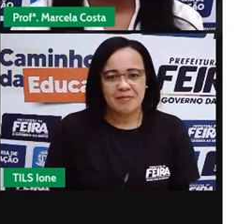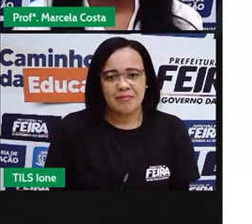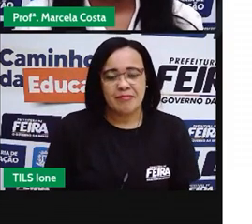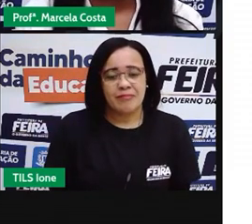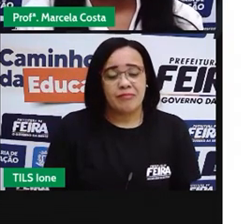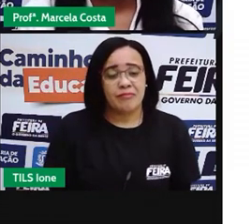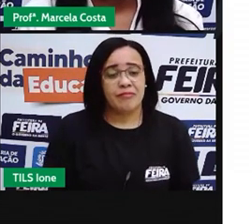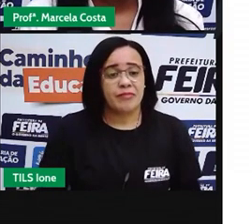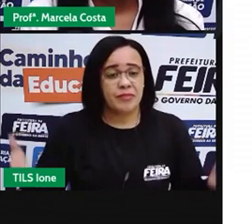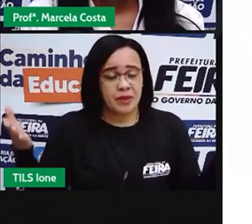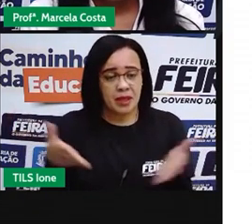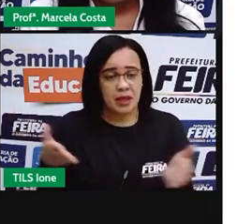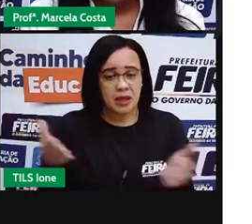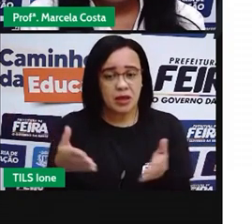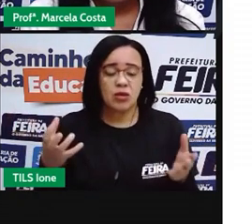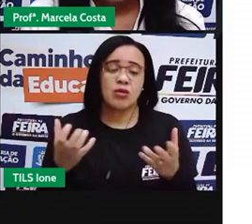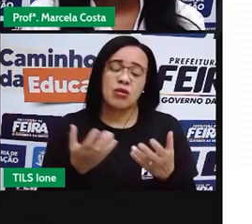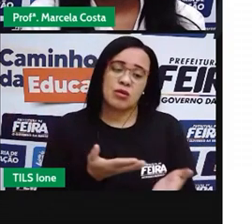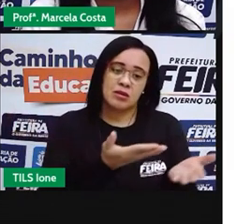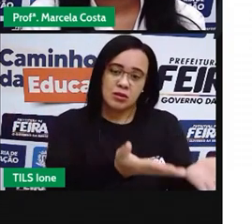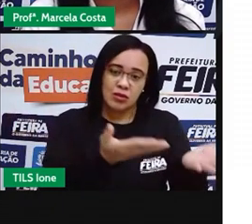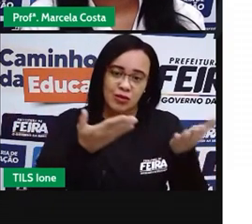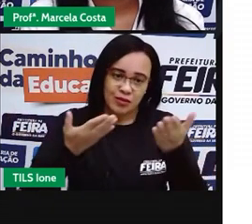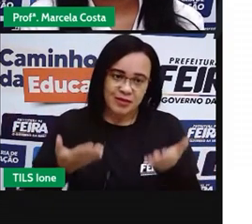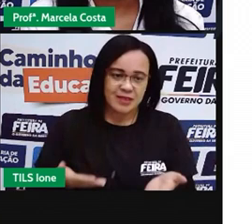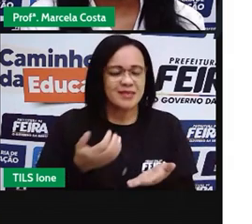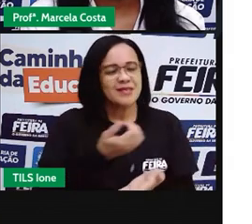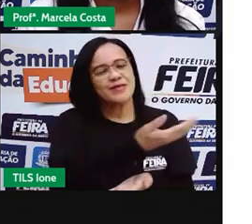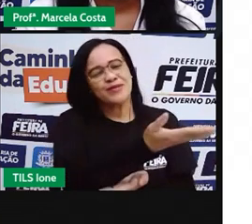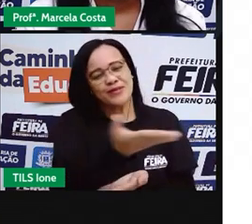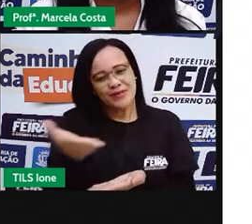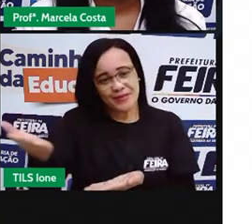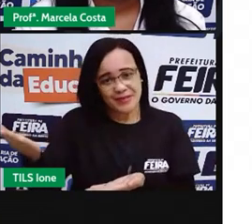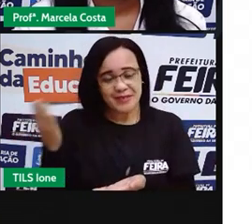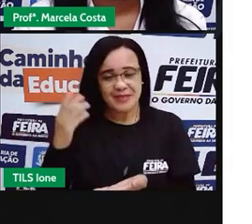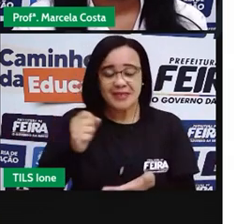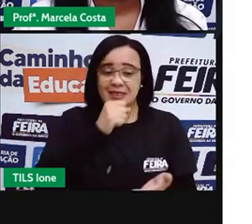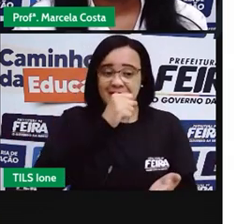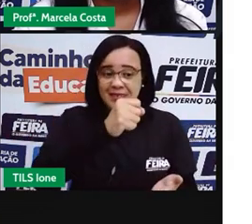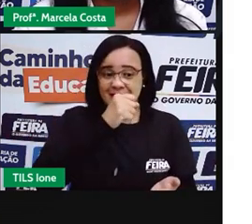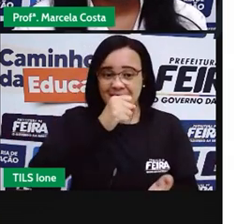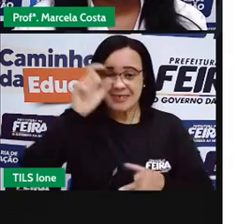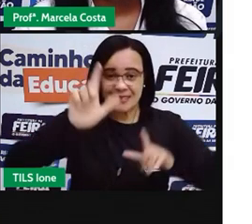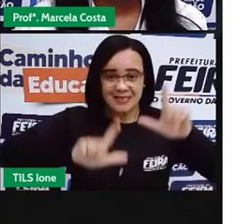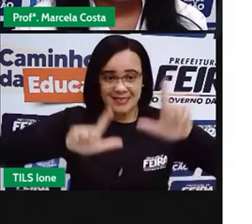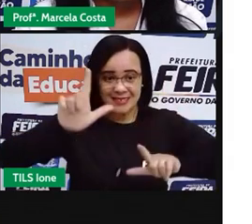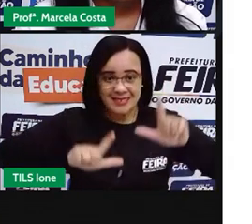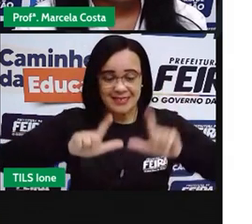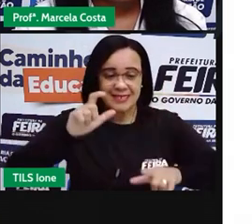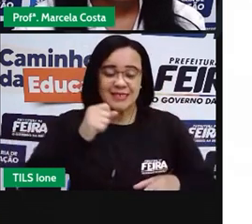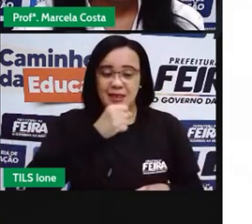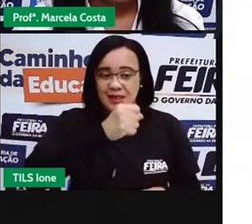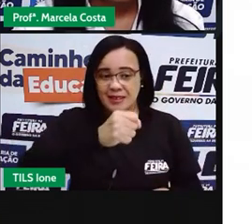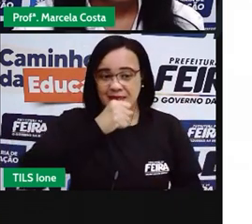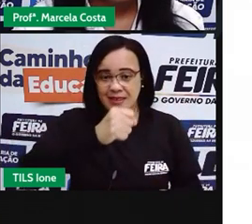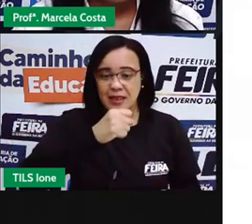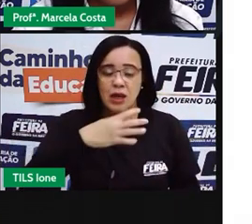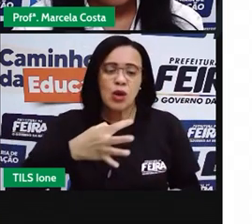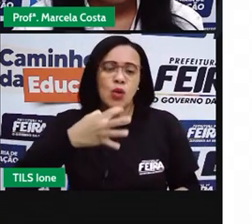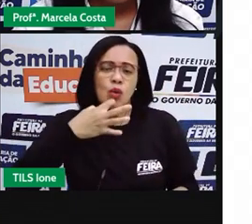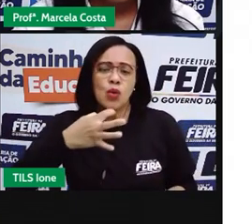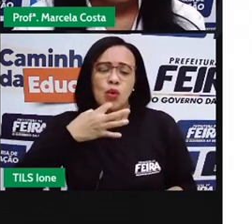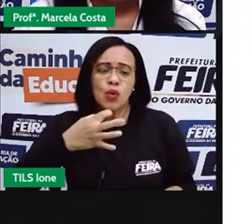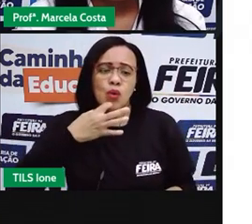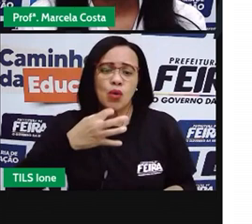Agora, crianças, eu quero convidar vocês a conhecer um pouco mais sobre as espécies